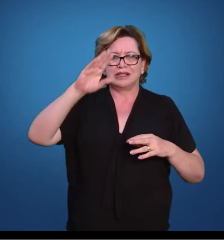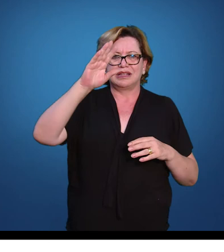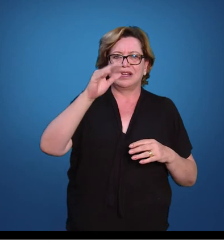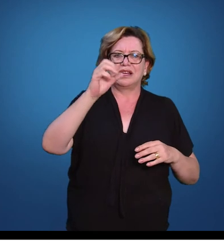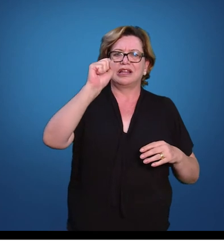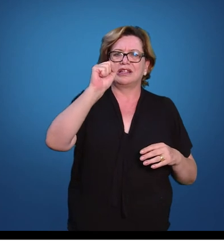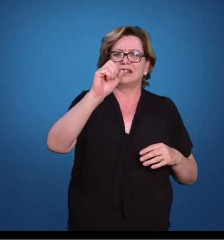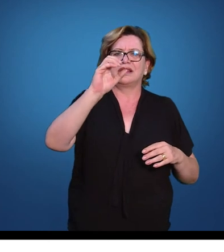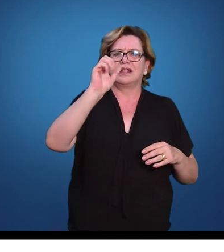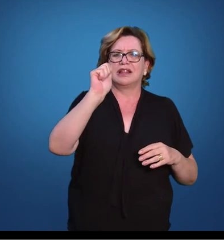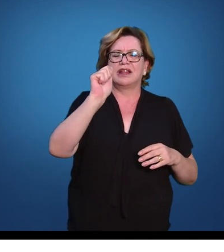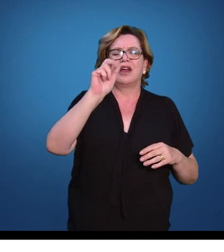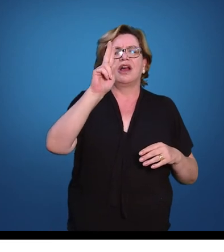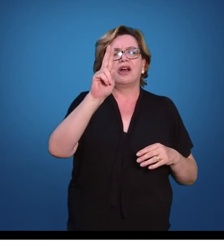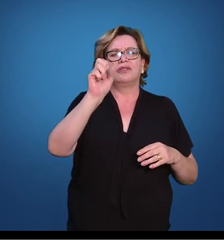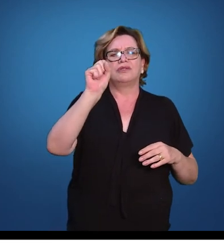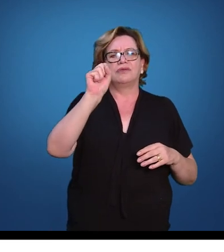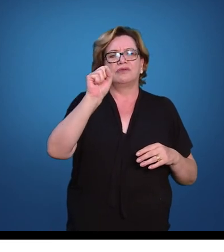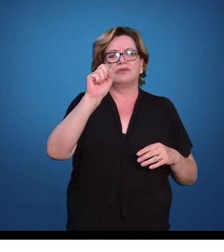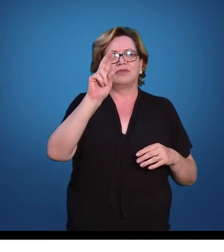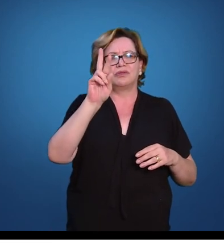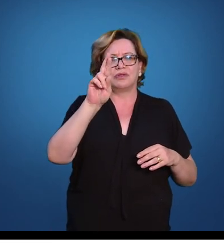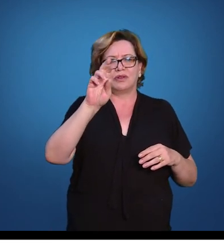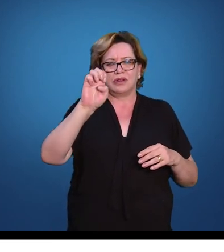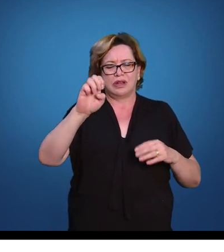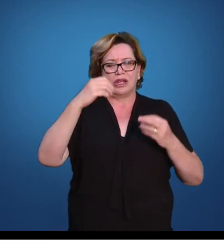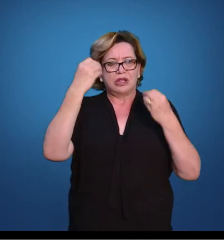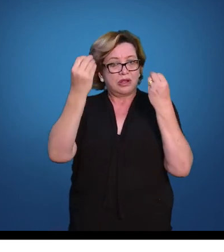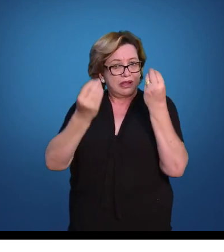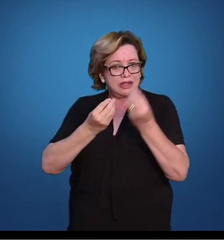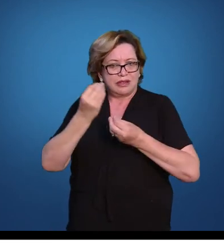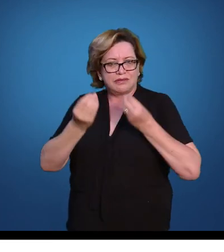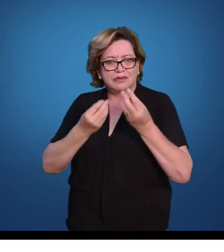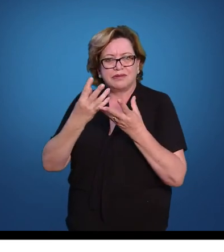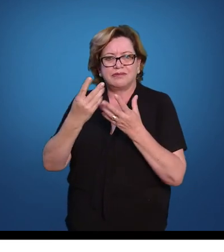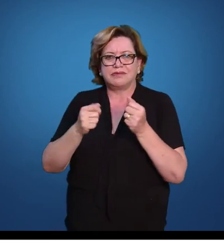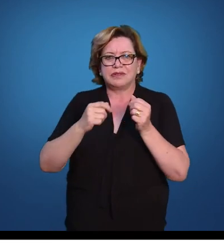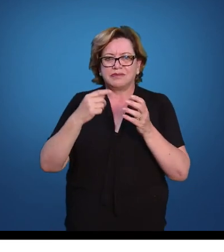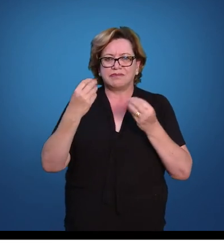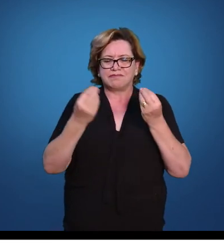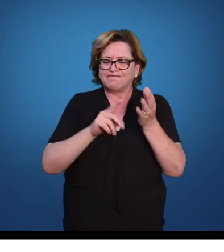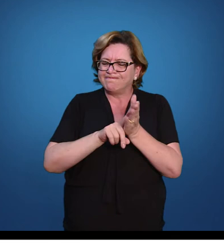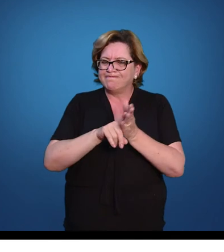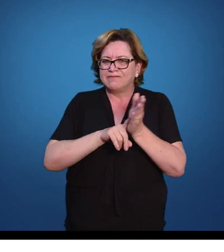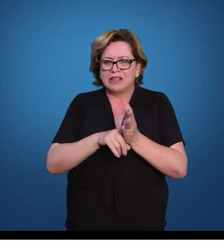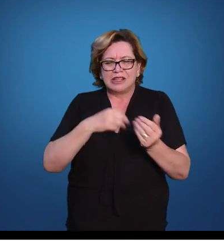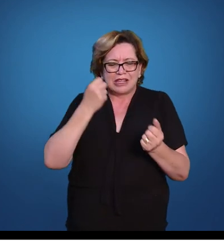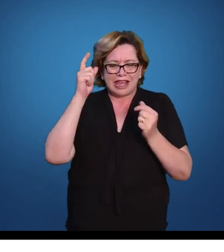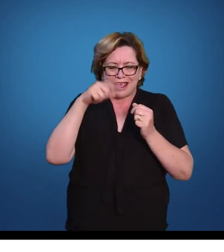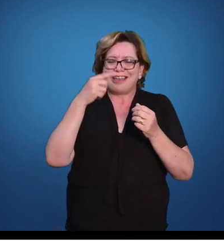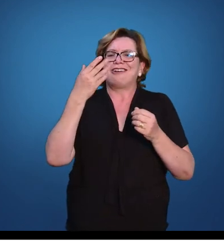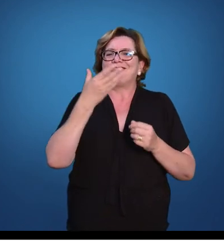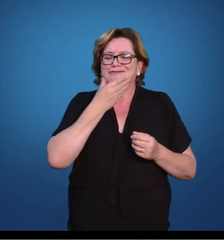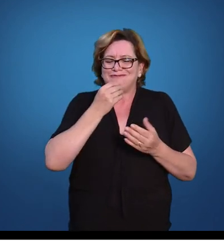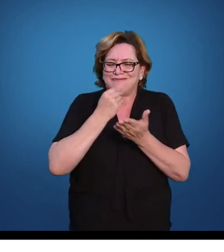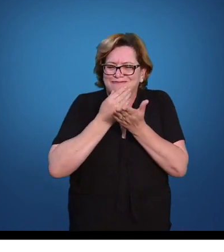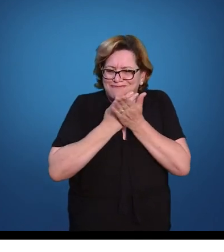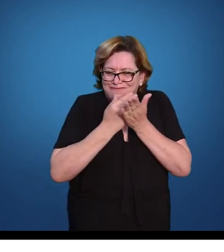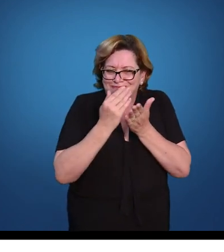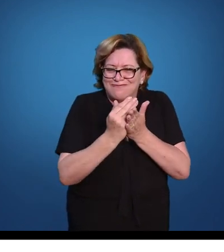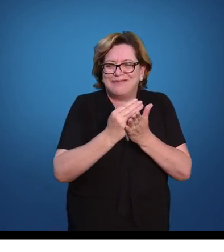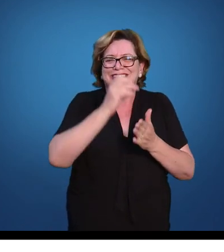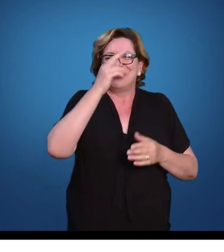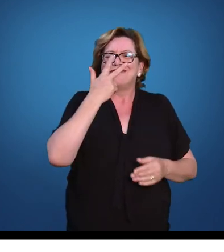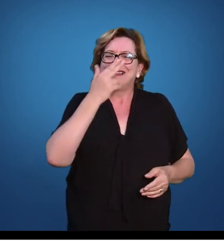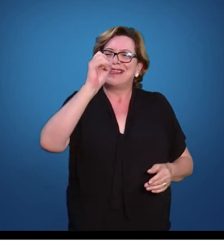Ferdinand de Saussure. A ele é dado todos os créditos, isso é um consenso, como quem inaugura esse